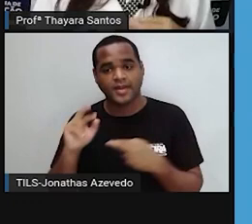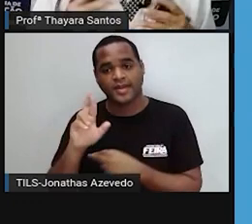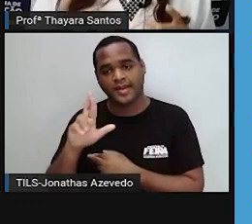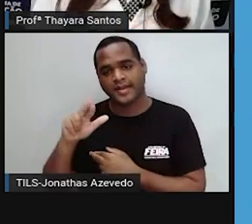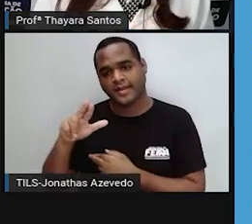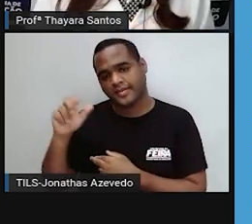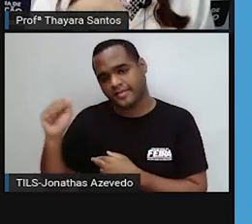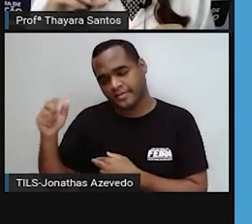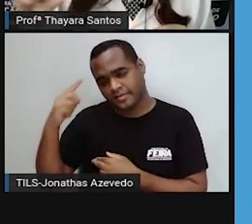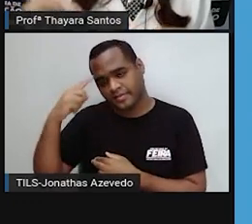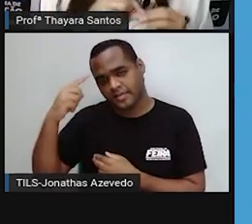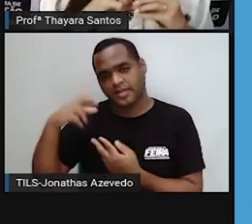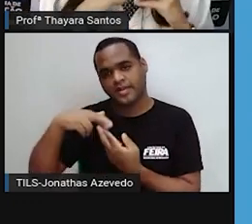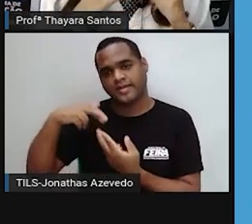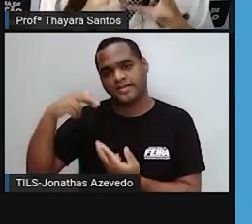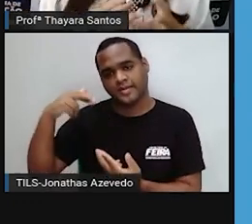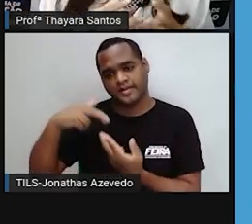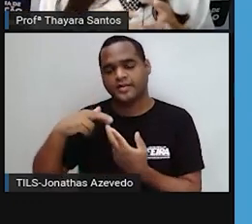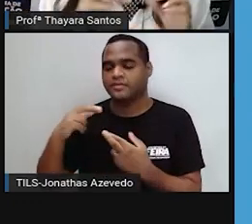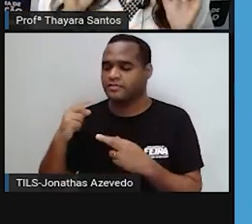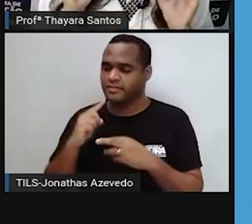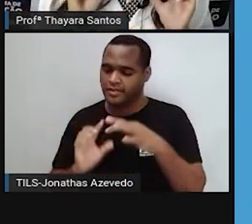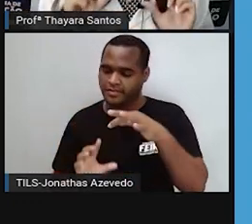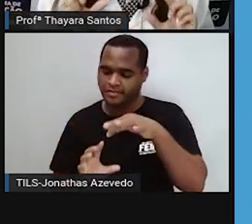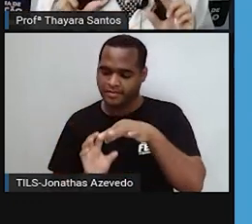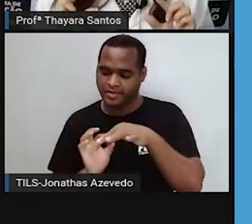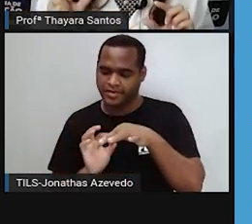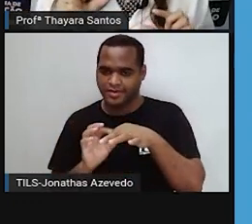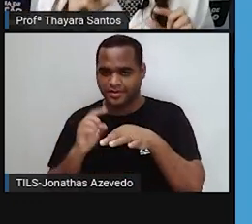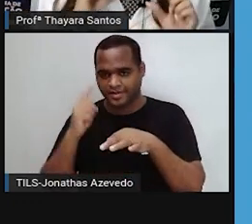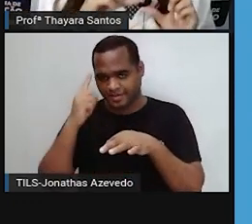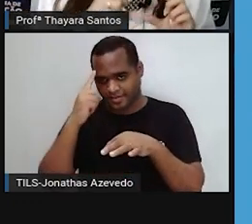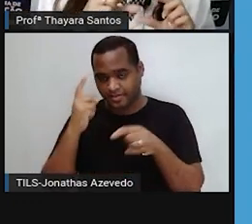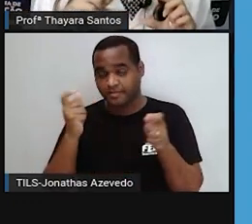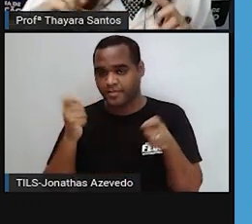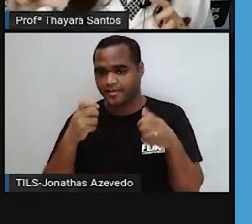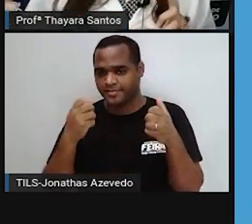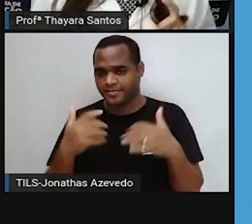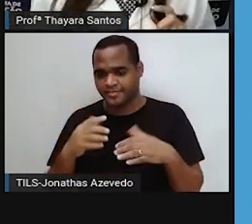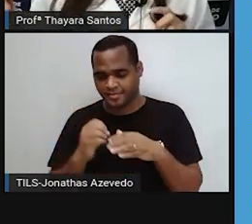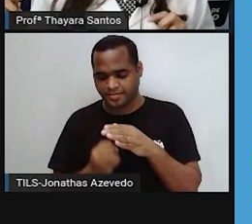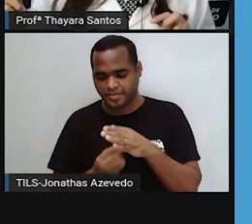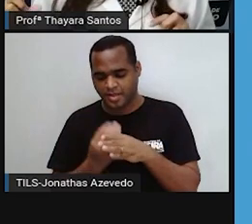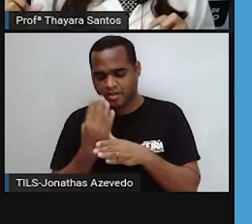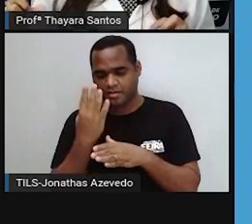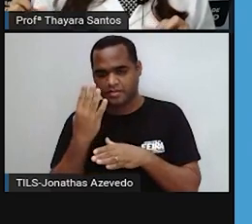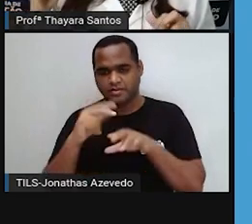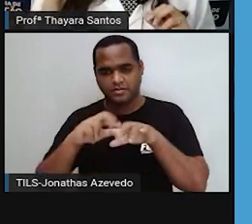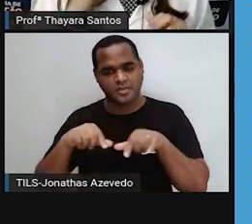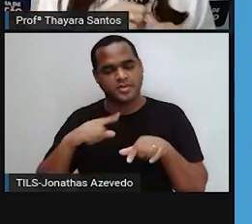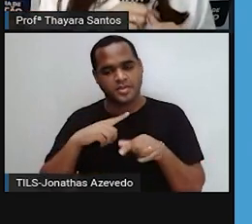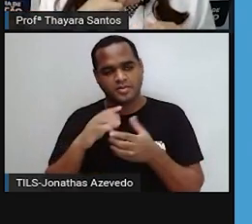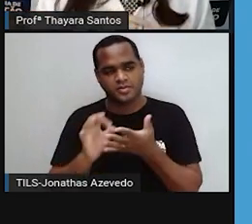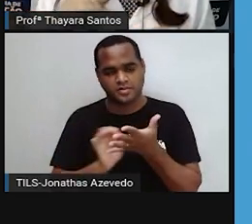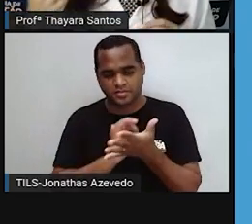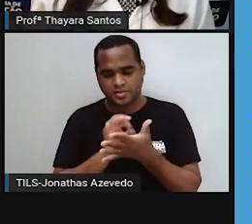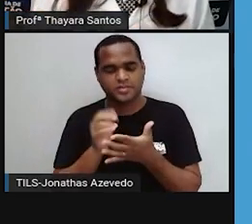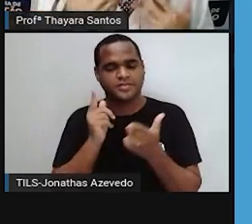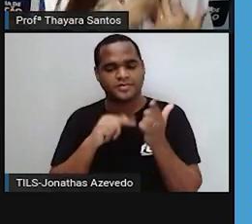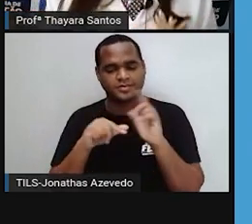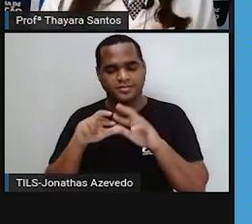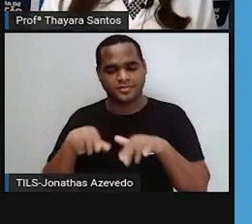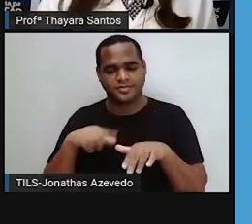É a partir desse processo aí com o RNA mensageiro que ele vai conseguir produzir as proteínas na célula. Então, ele produz